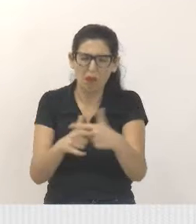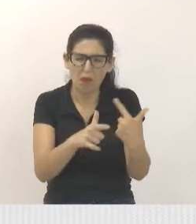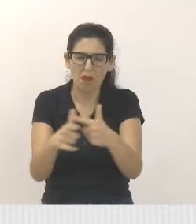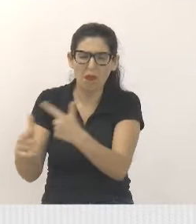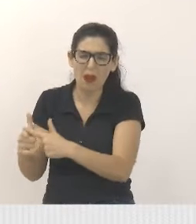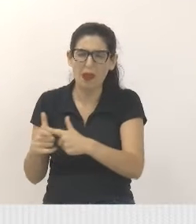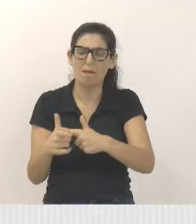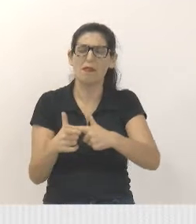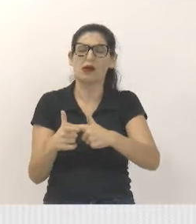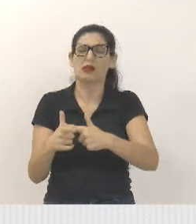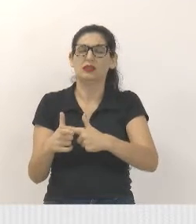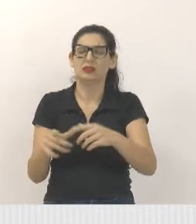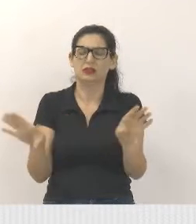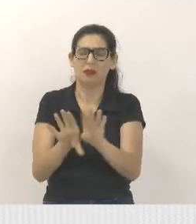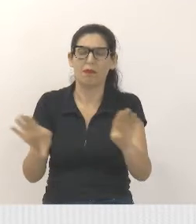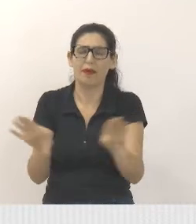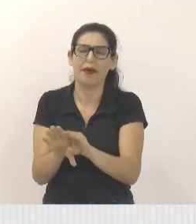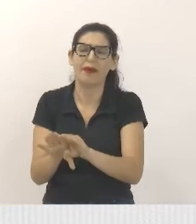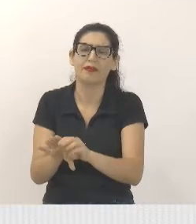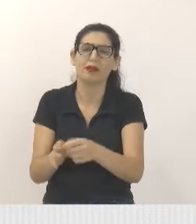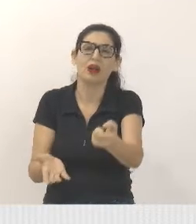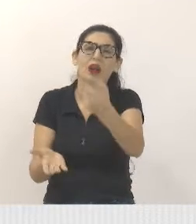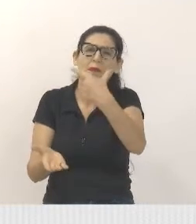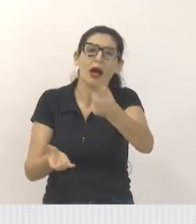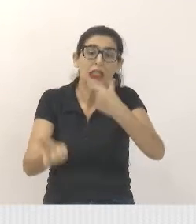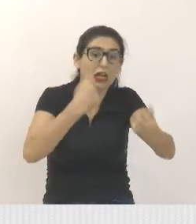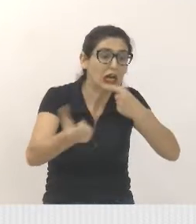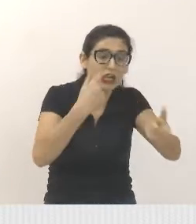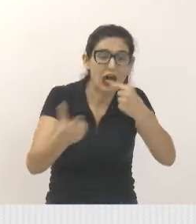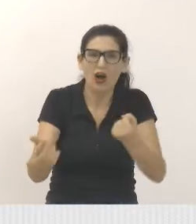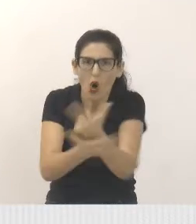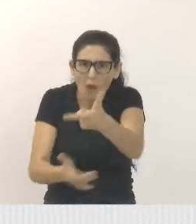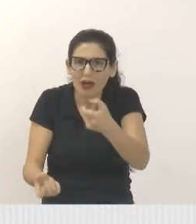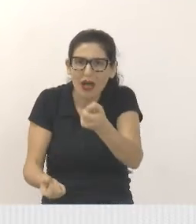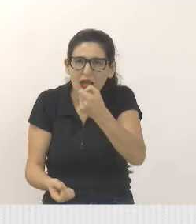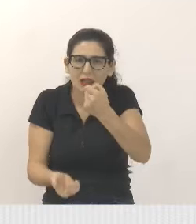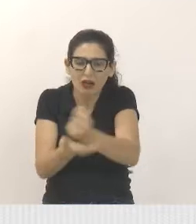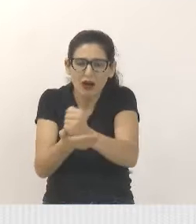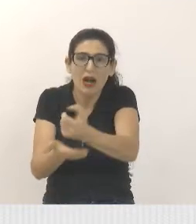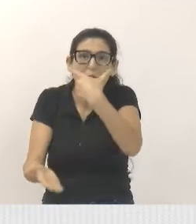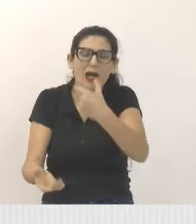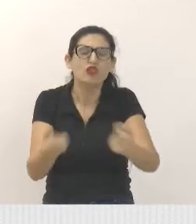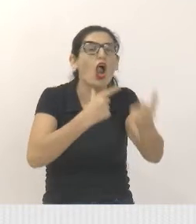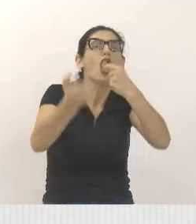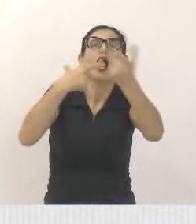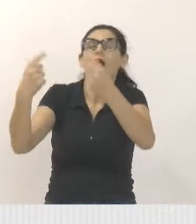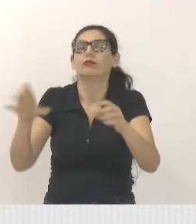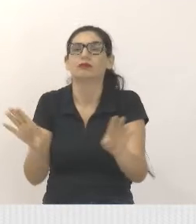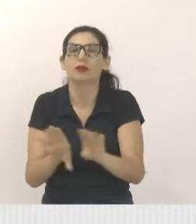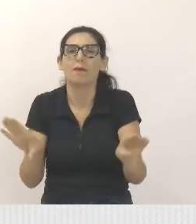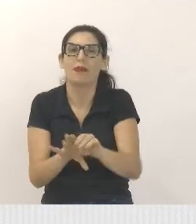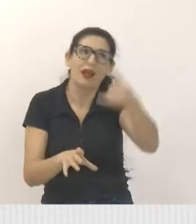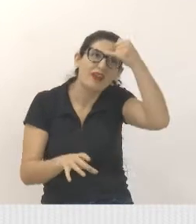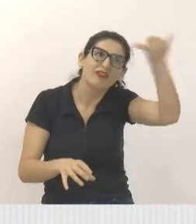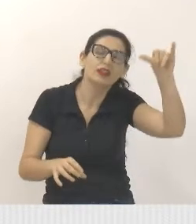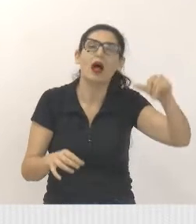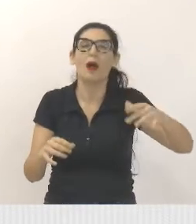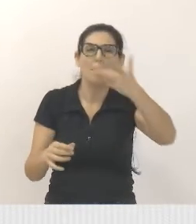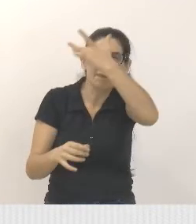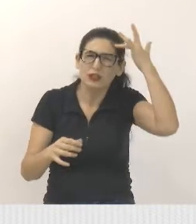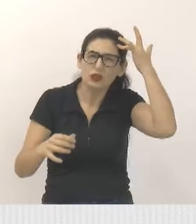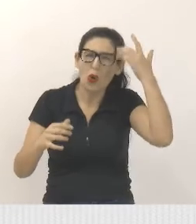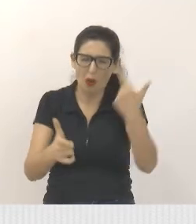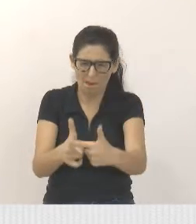o primeiro passo começa pela casa e quem faz a gestão dessa casa é a secretaria. Próximo, por